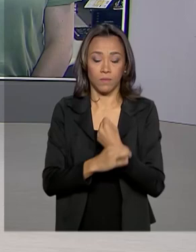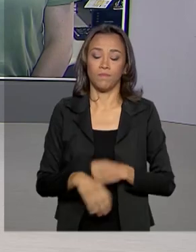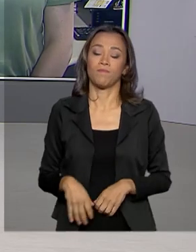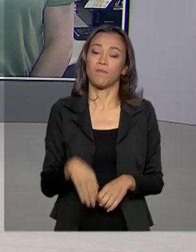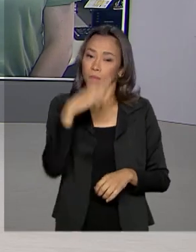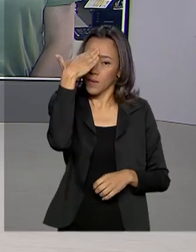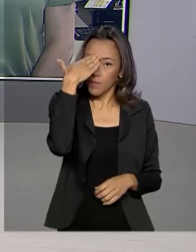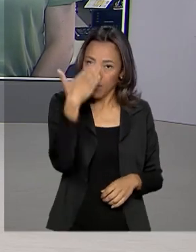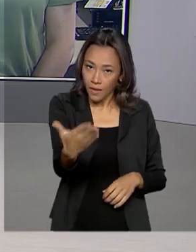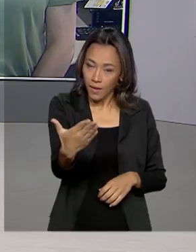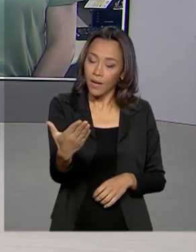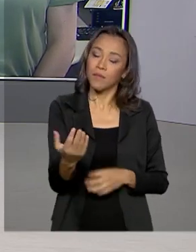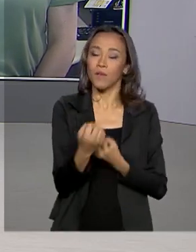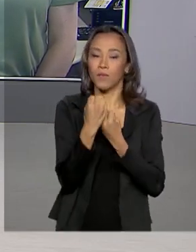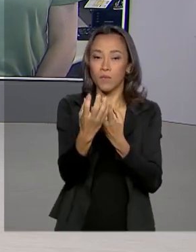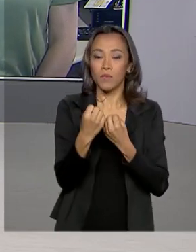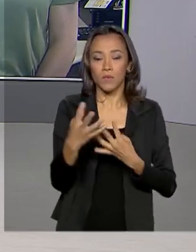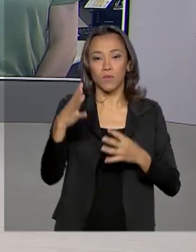Raquel, pelas suas informações ao vivo, direto de São Paulo.